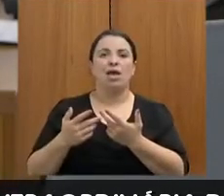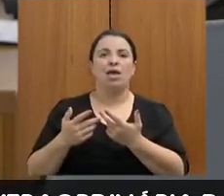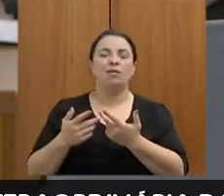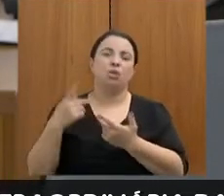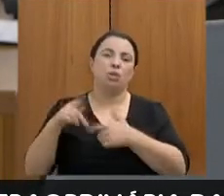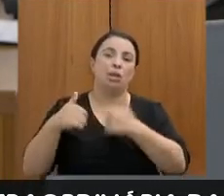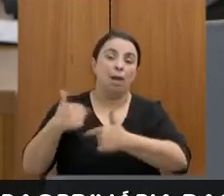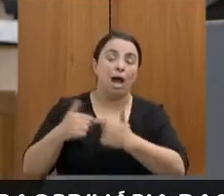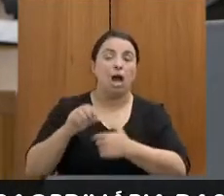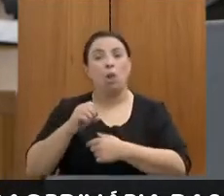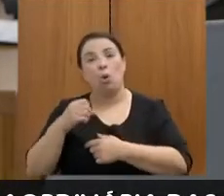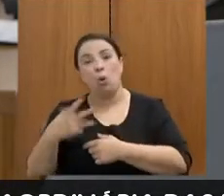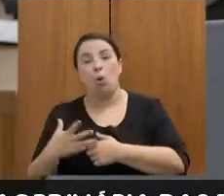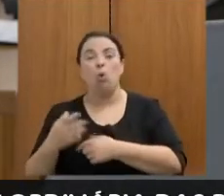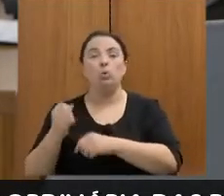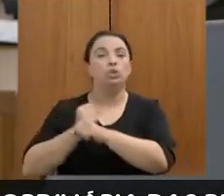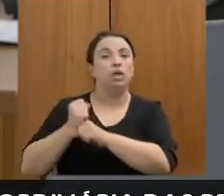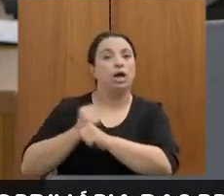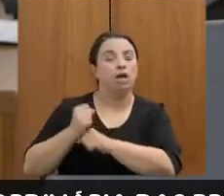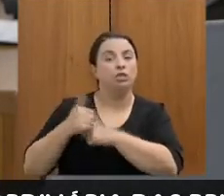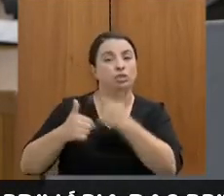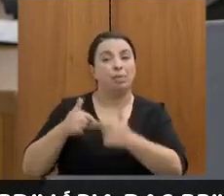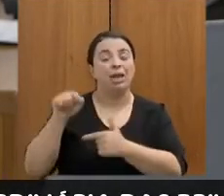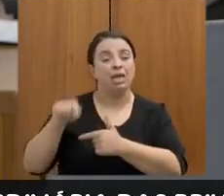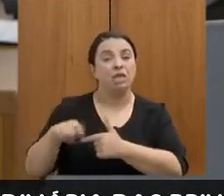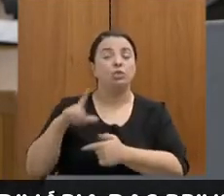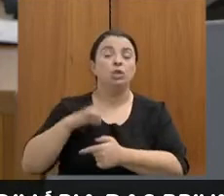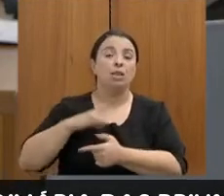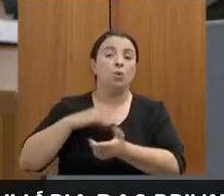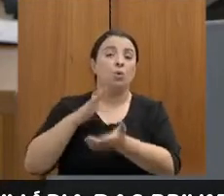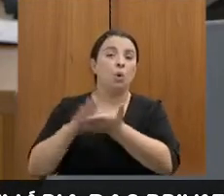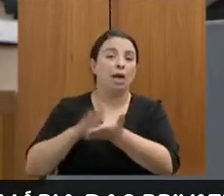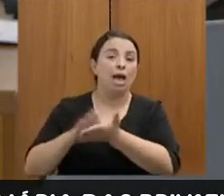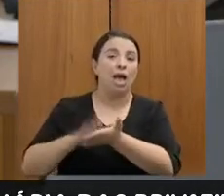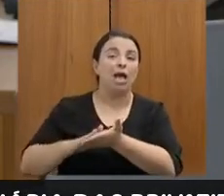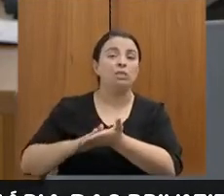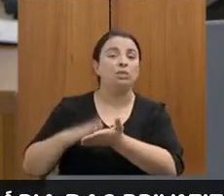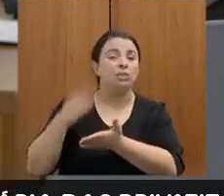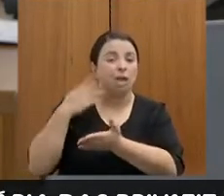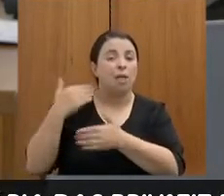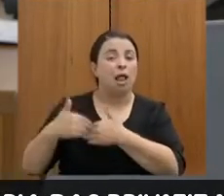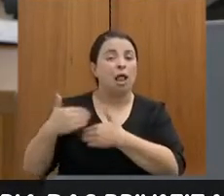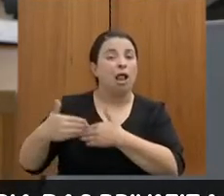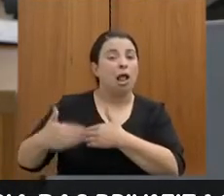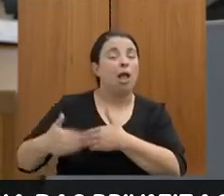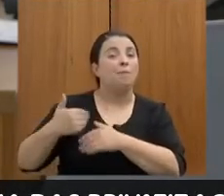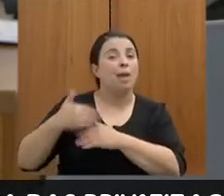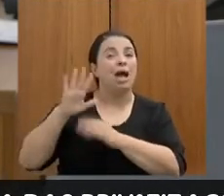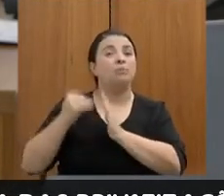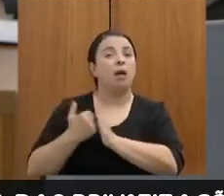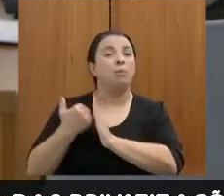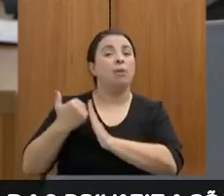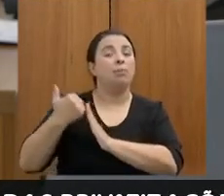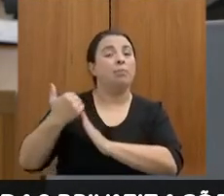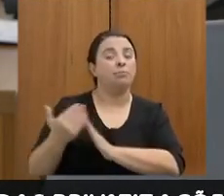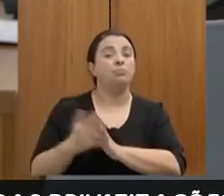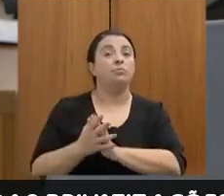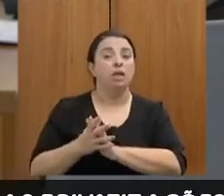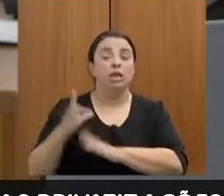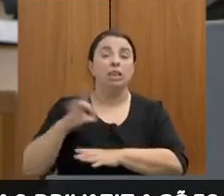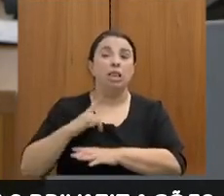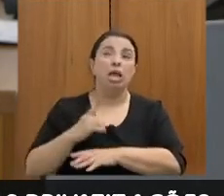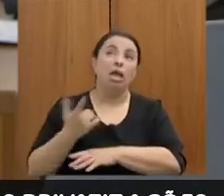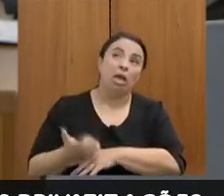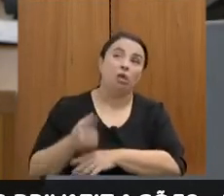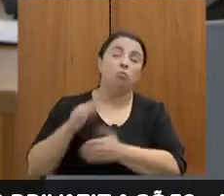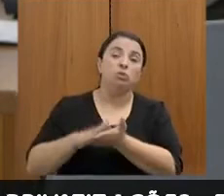a gerar um custo cada vez maior, por mais que se busque a redução de despesas que são não obrigatórias, não vinculadas, e nisso o